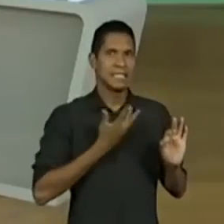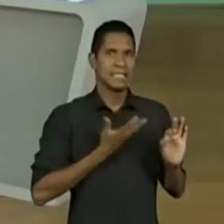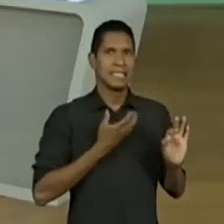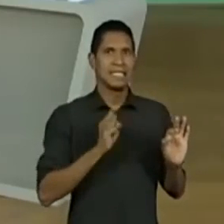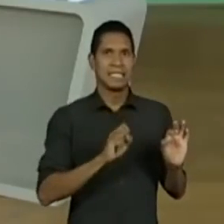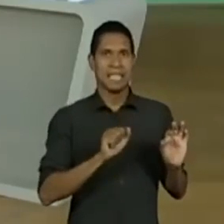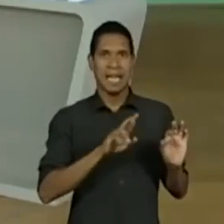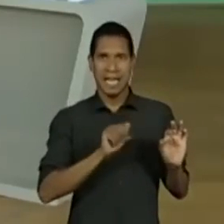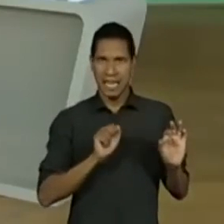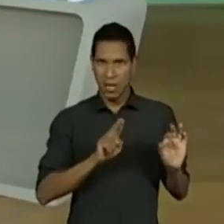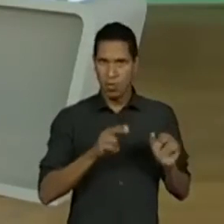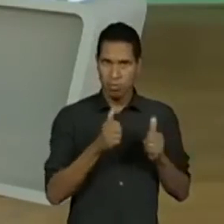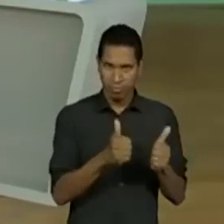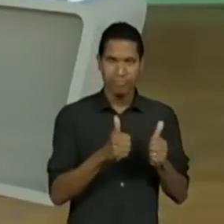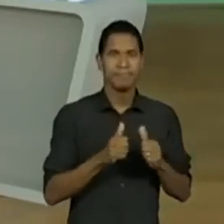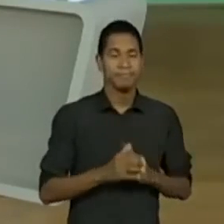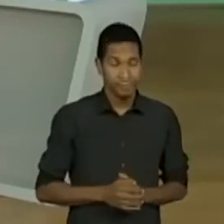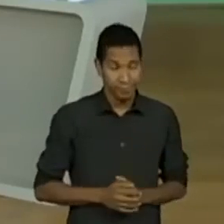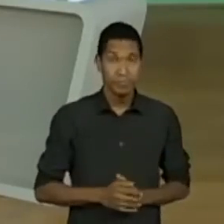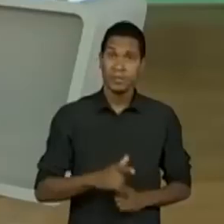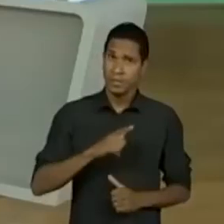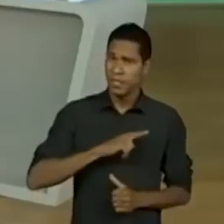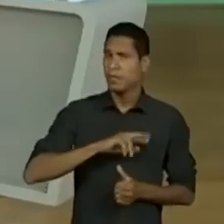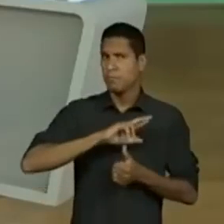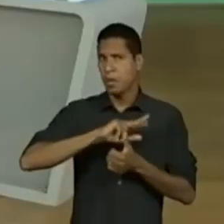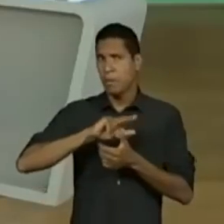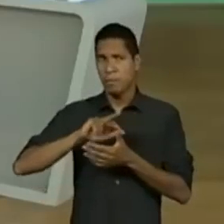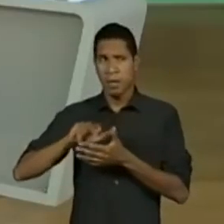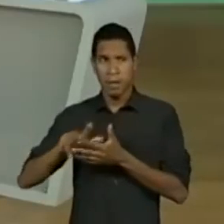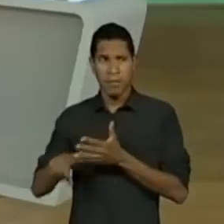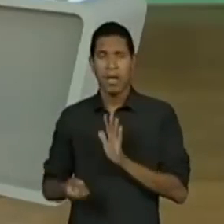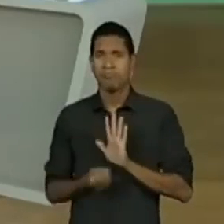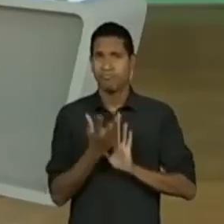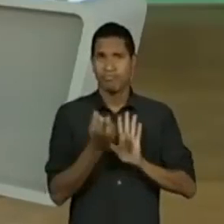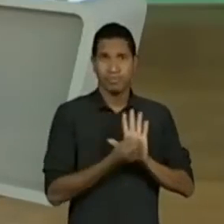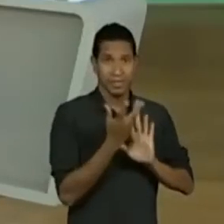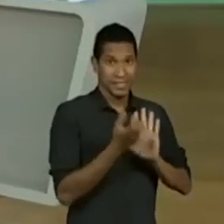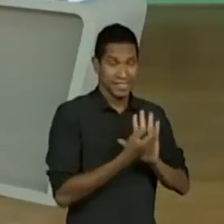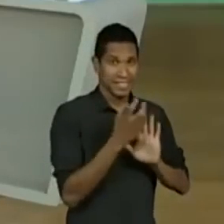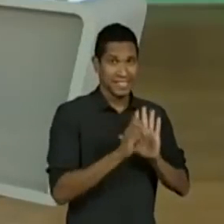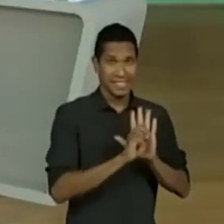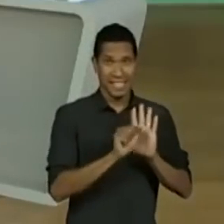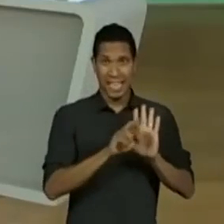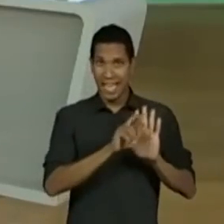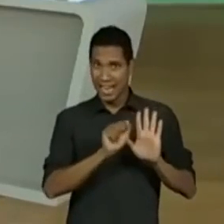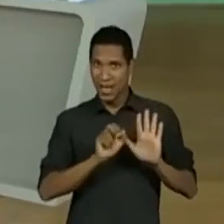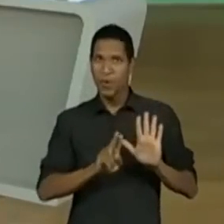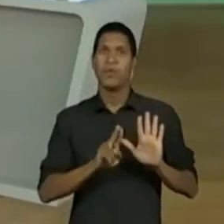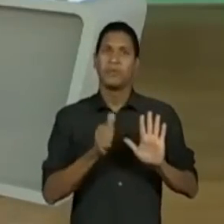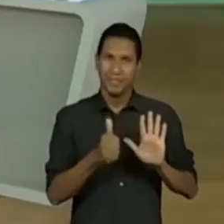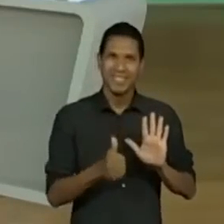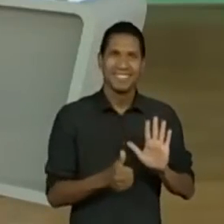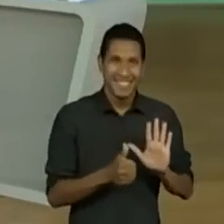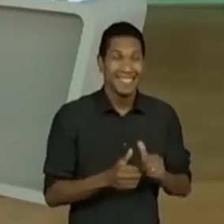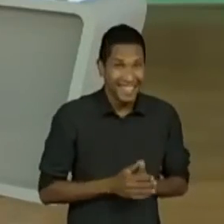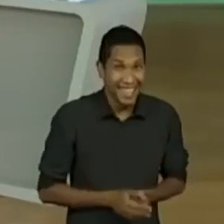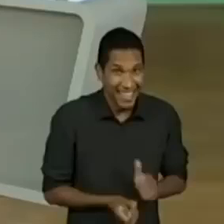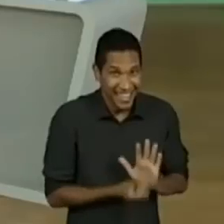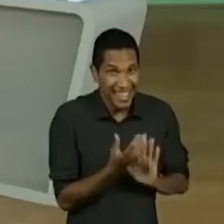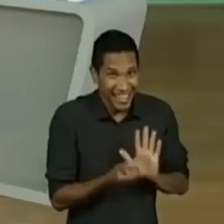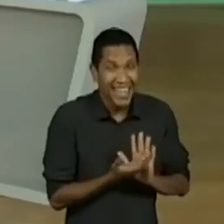o quê? Formatos diferentes de poemas, todos podem compor o sarau. Combinado? Todos podem compor. Então,